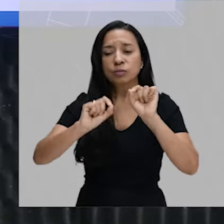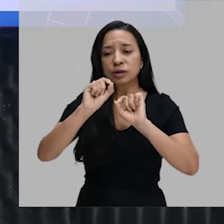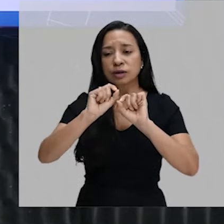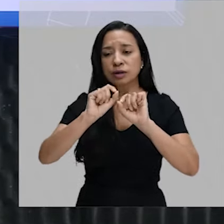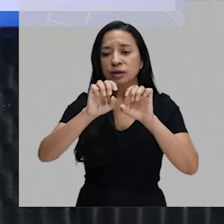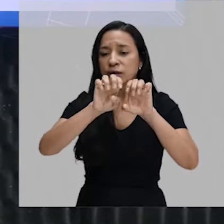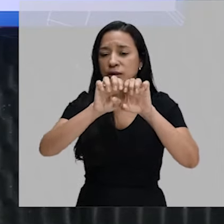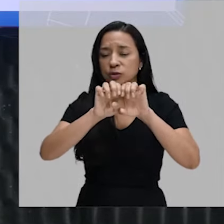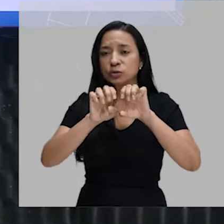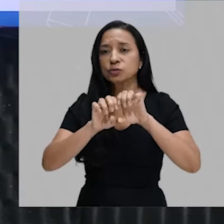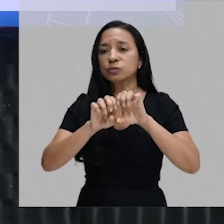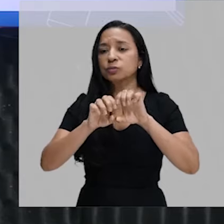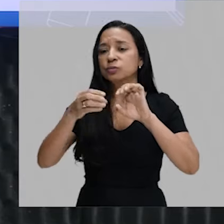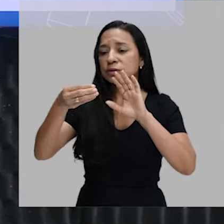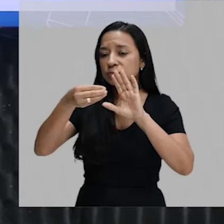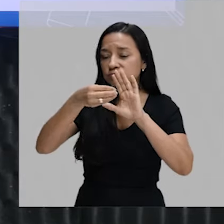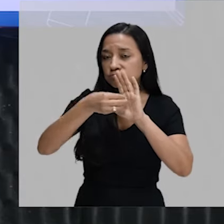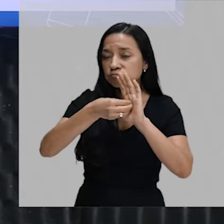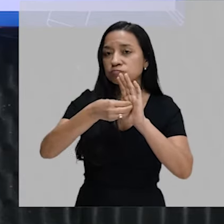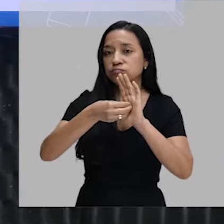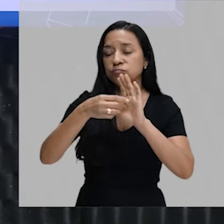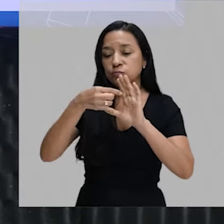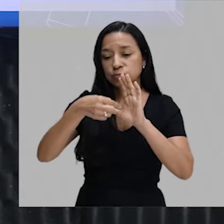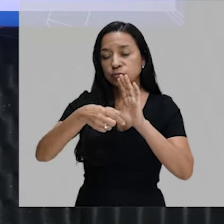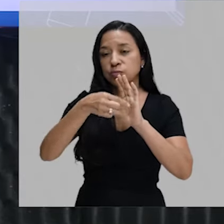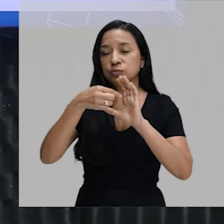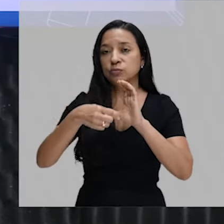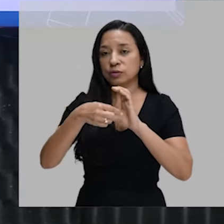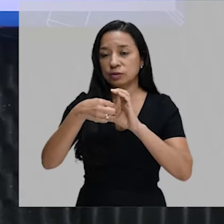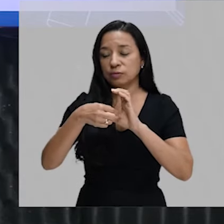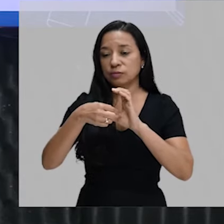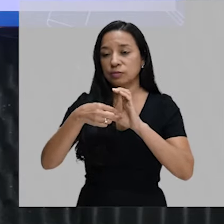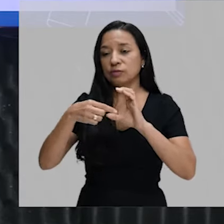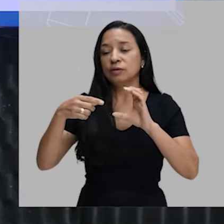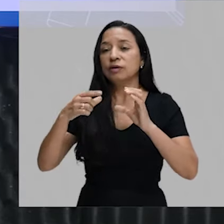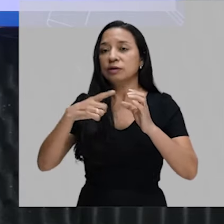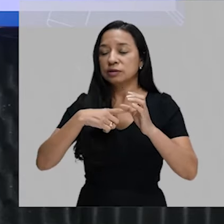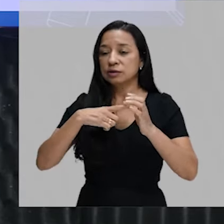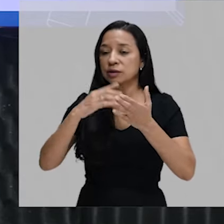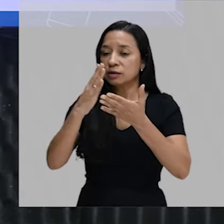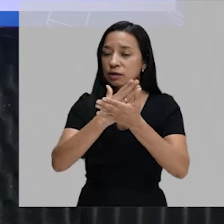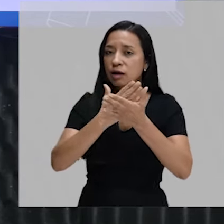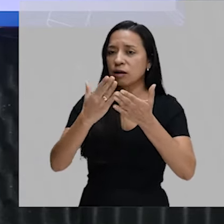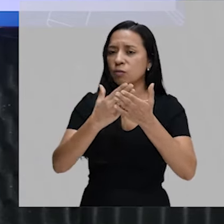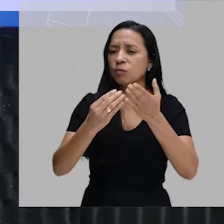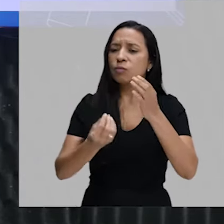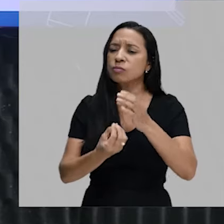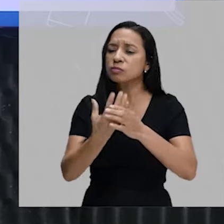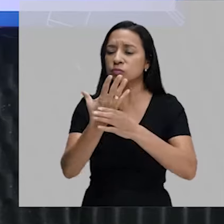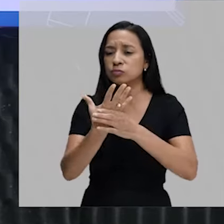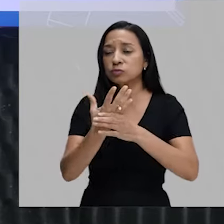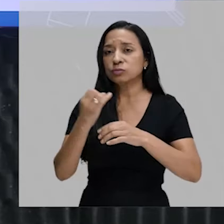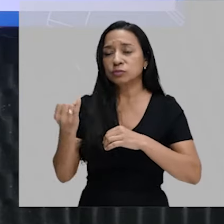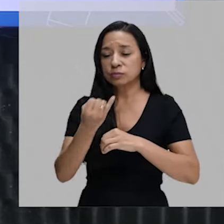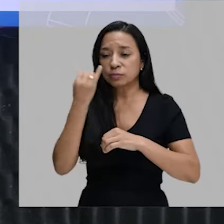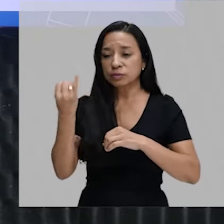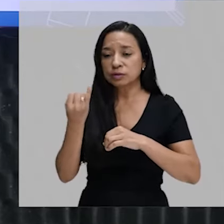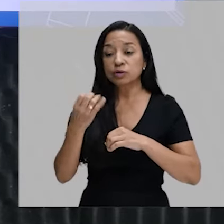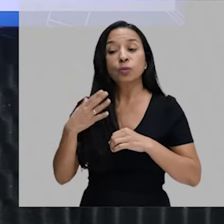É aquela estrutura que fica no interior do núcleo, está certo? E ela tem algumas funções importantes. Vamos ver qual alternativa